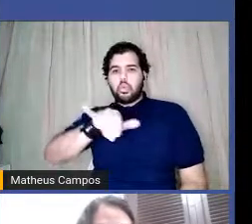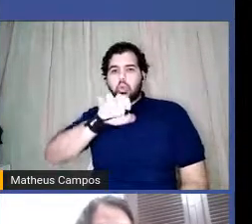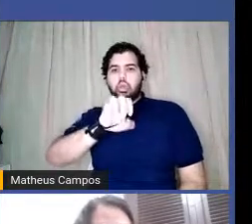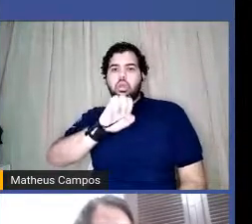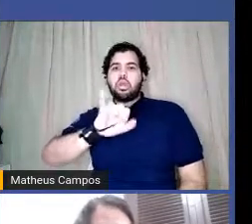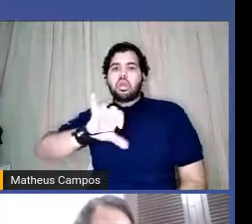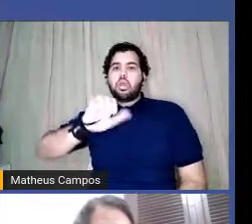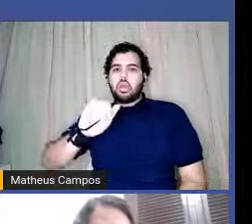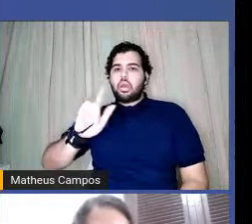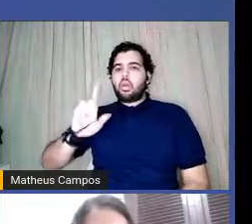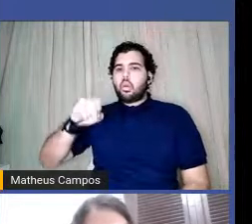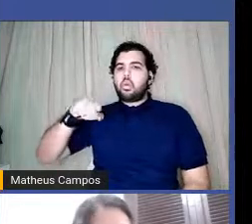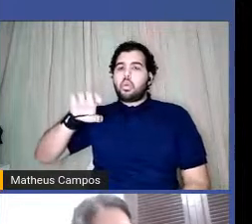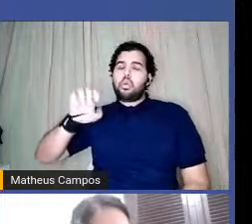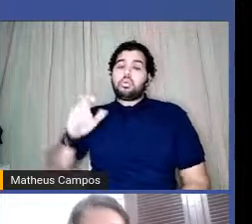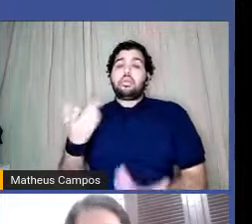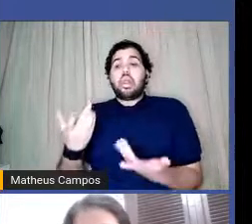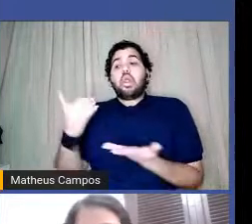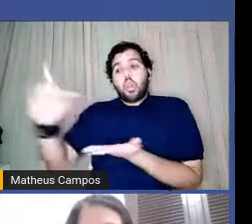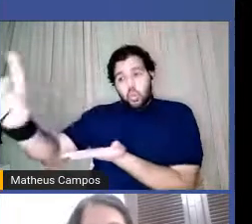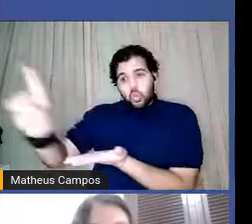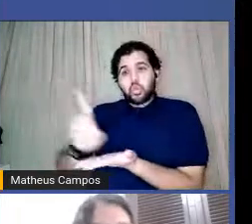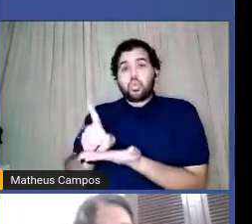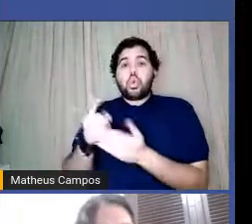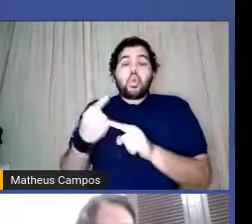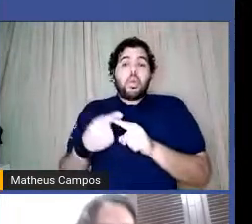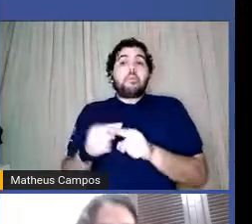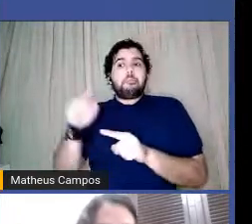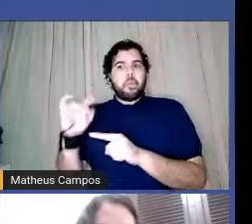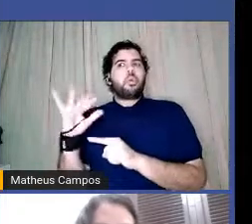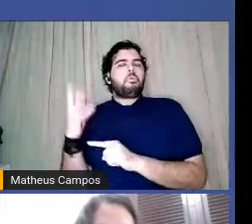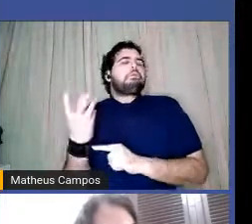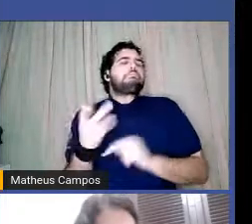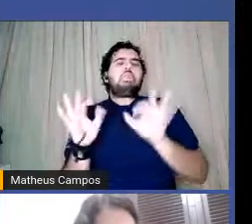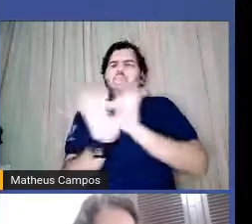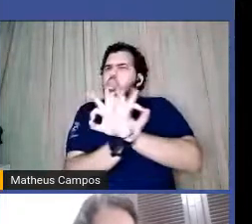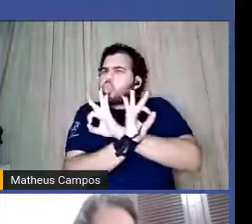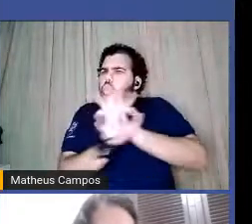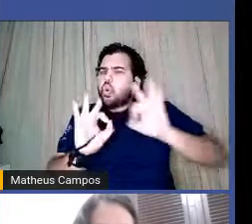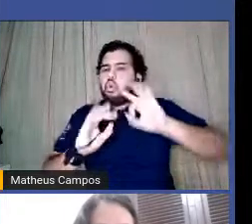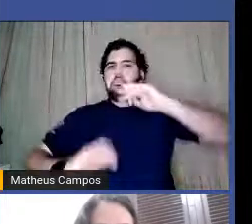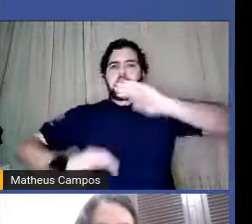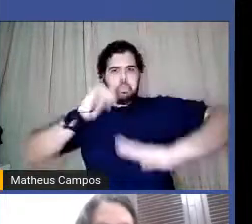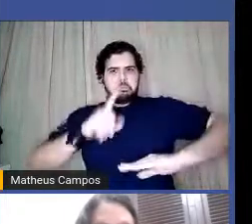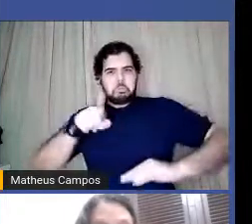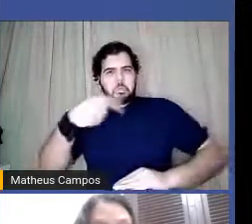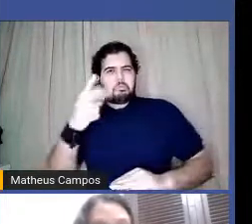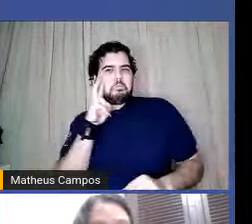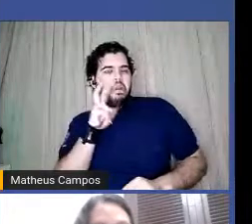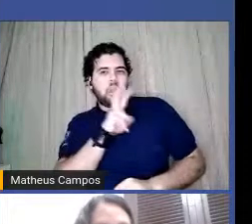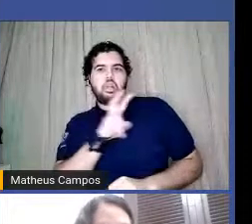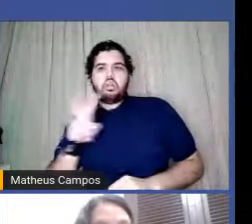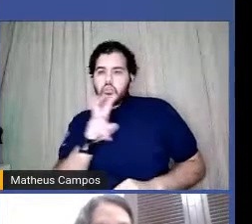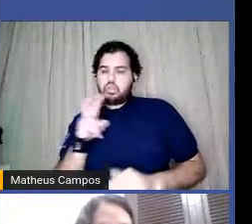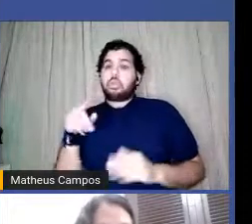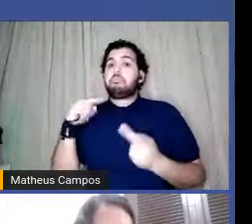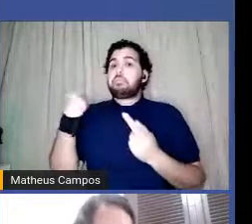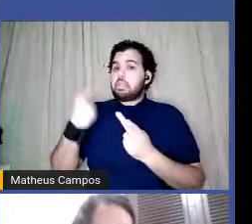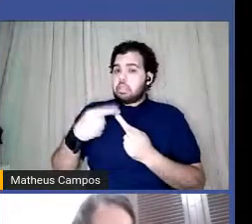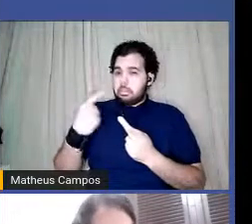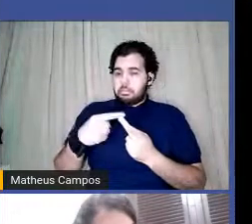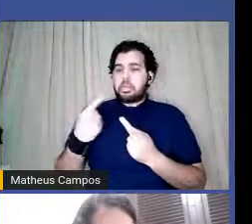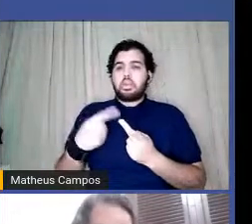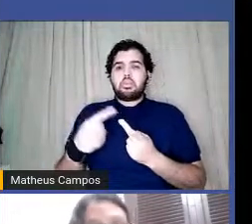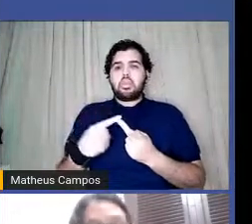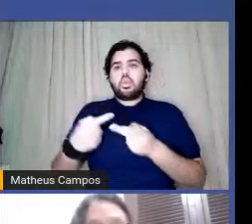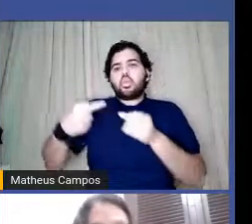gente quis trazer a Jéssica porque, além dela ser uma artista sensacional, assim, vocês vão ver, ela também é de um bairro